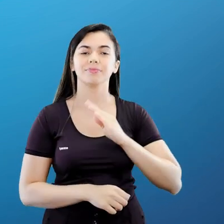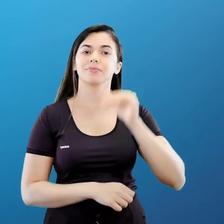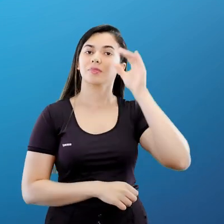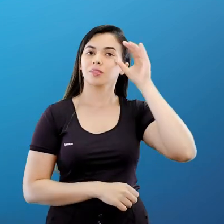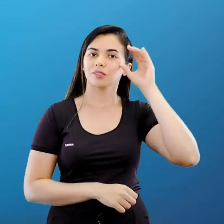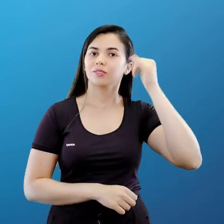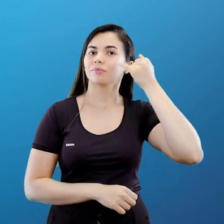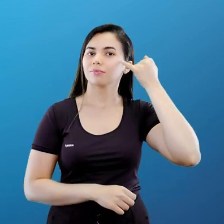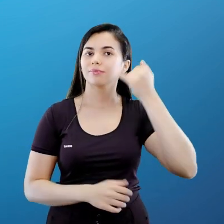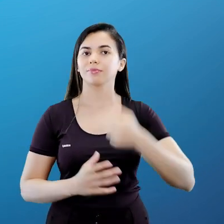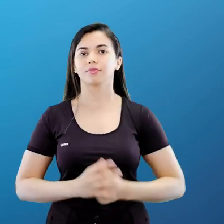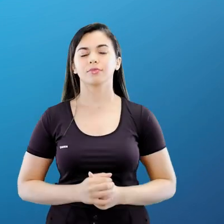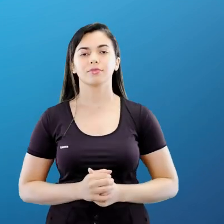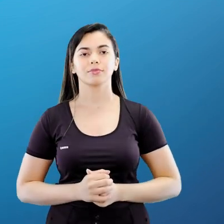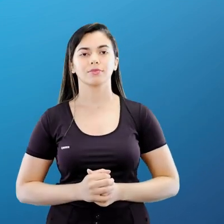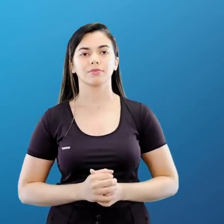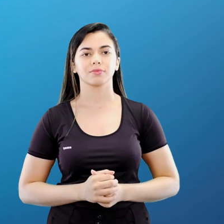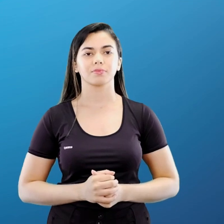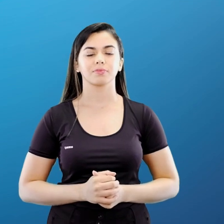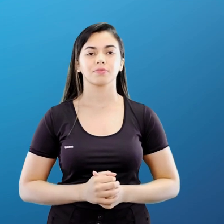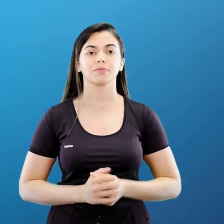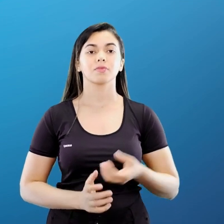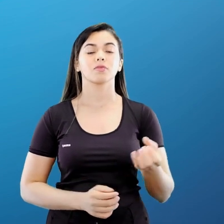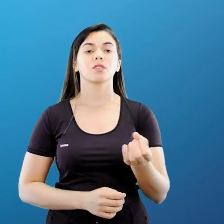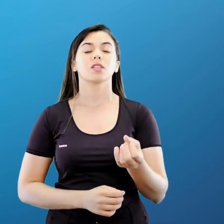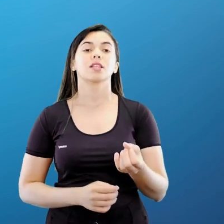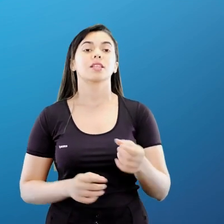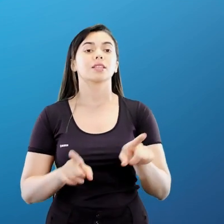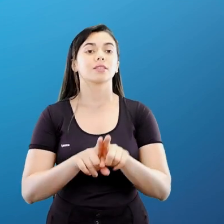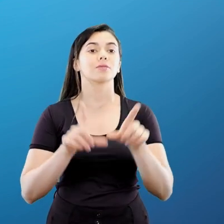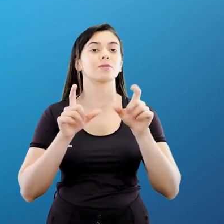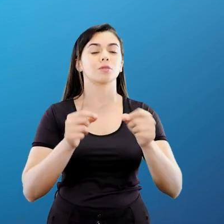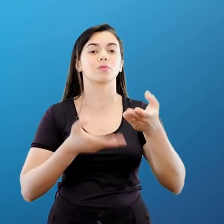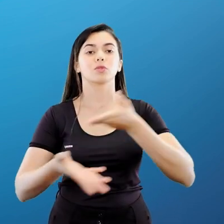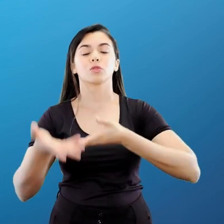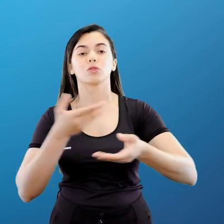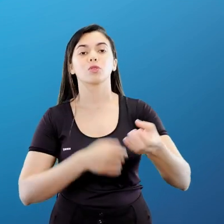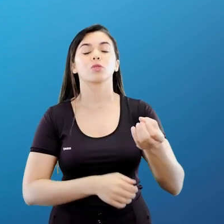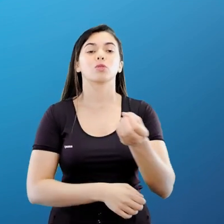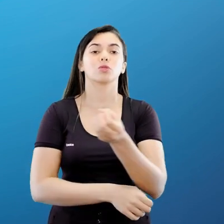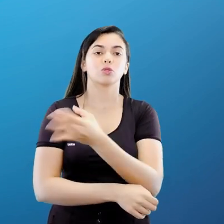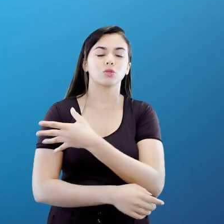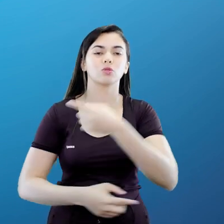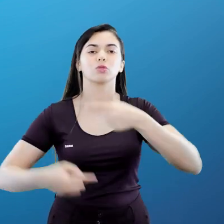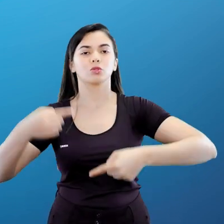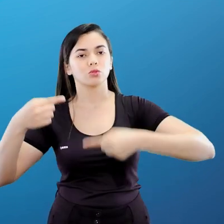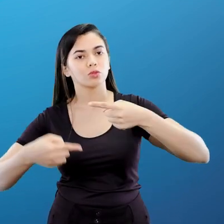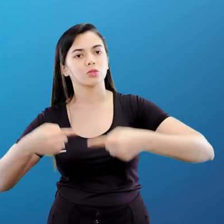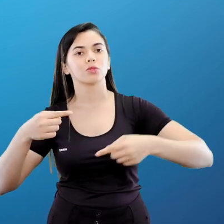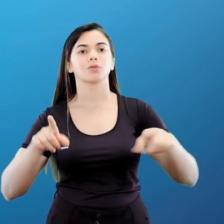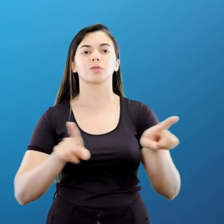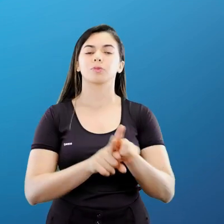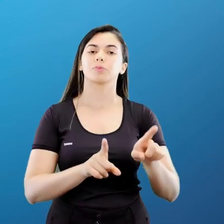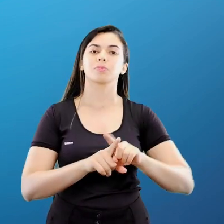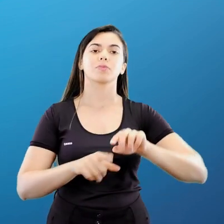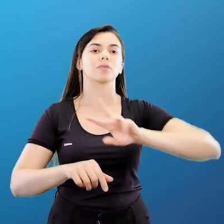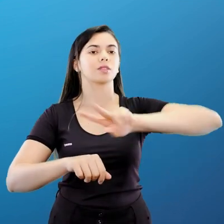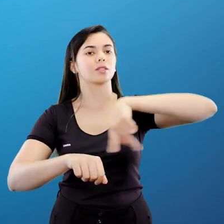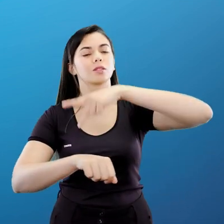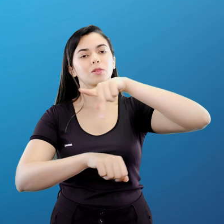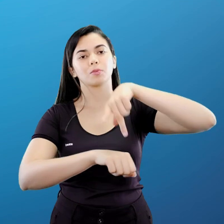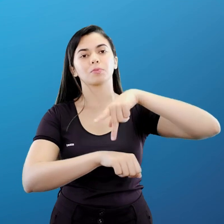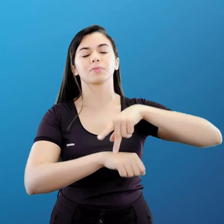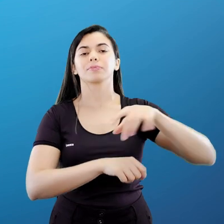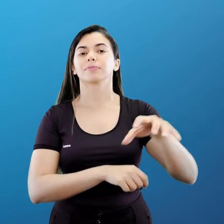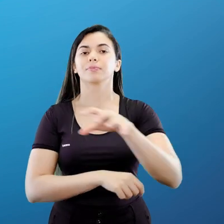a China, a Índia, novas formas de cooperação e competição entre diversas potências,